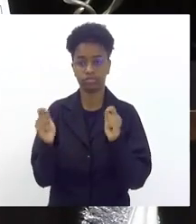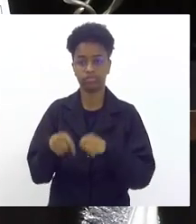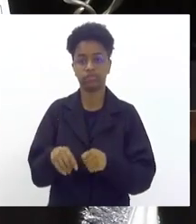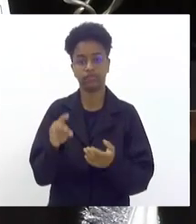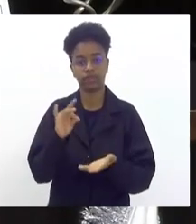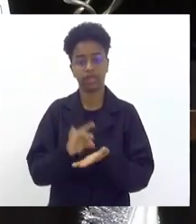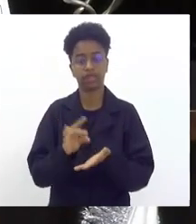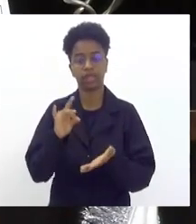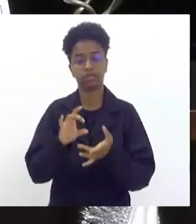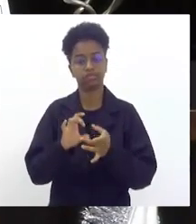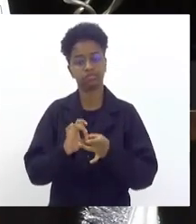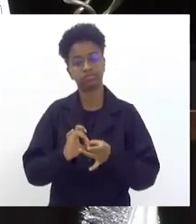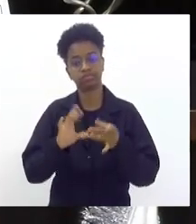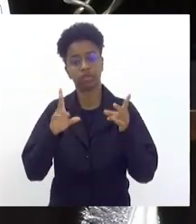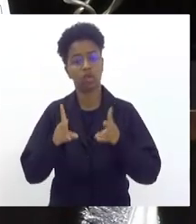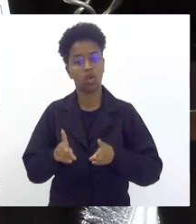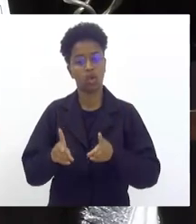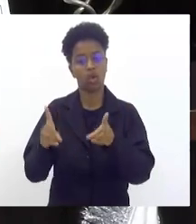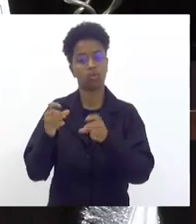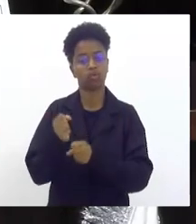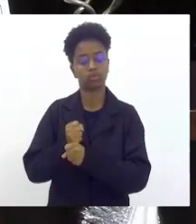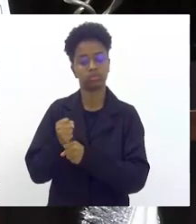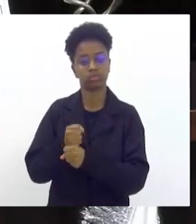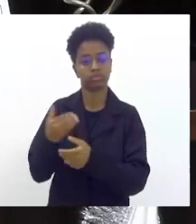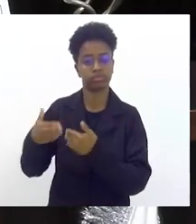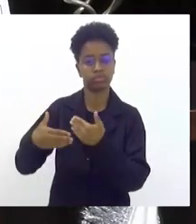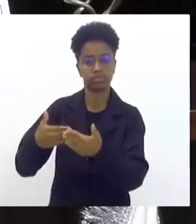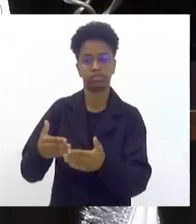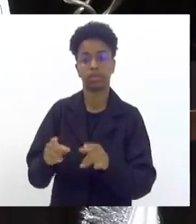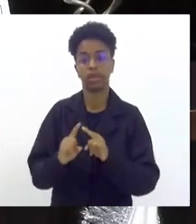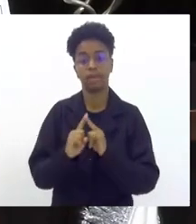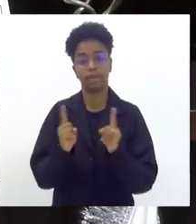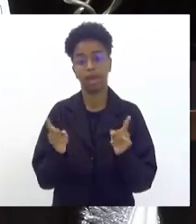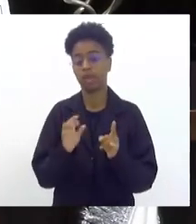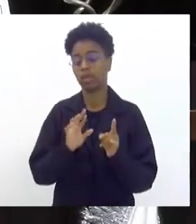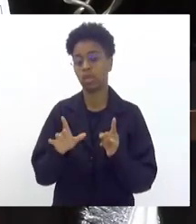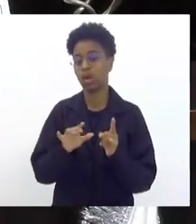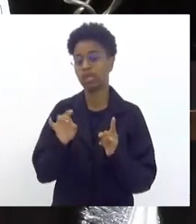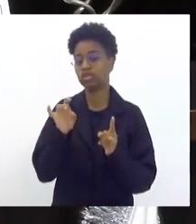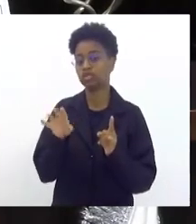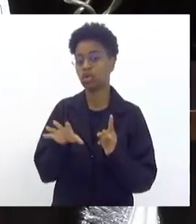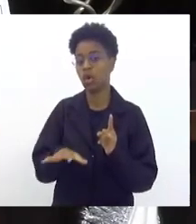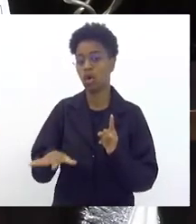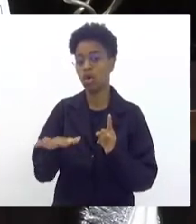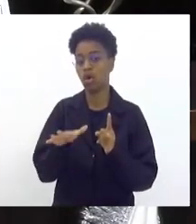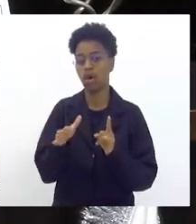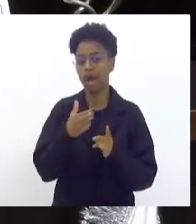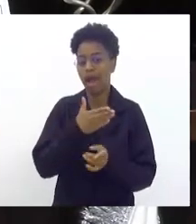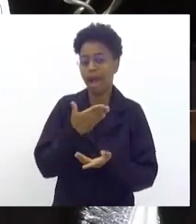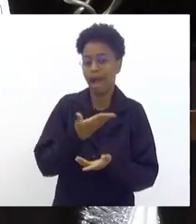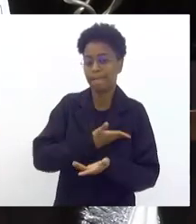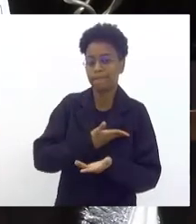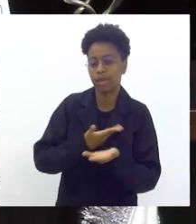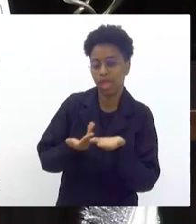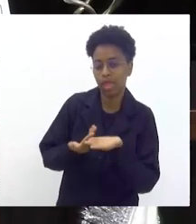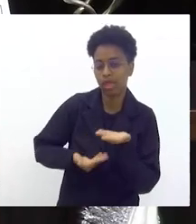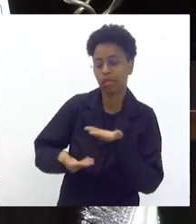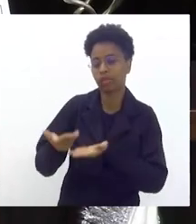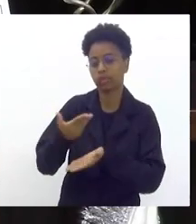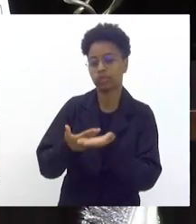que ela possa permanecer por muito mais tempo mas não somente de forma amistosa cumprindo